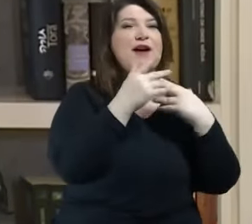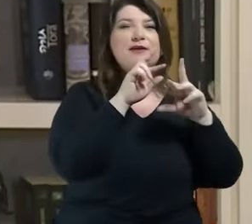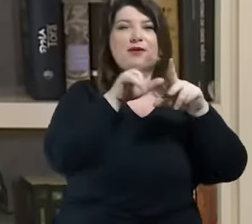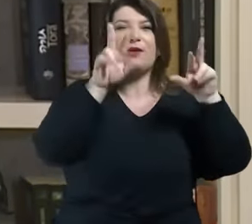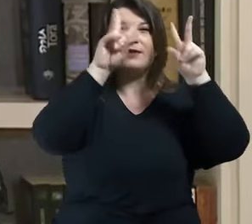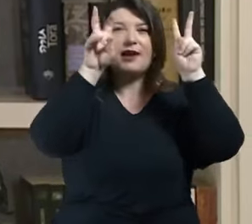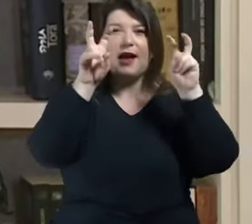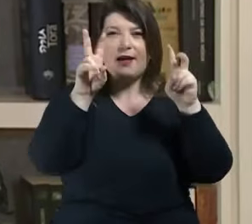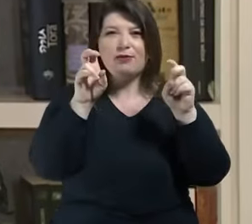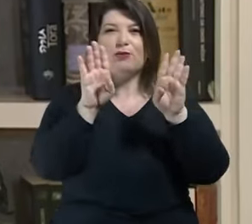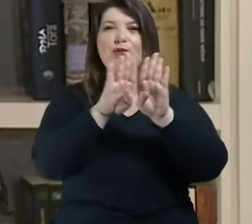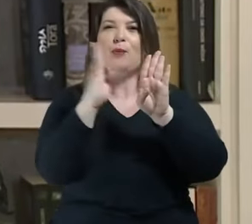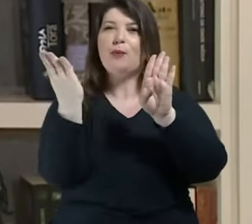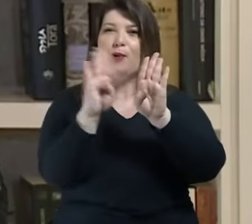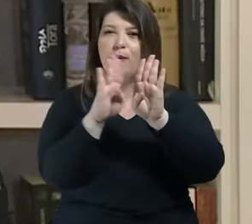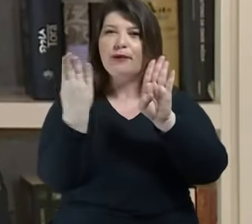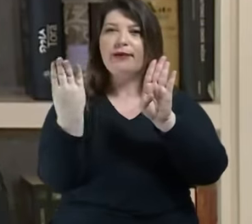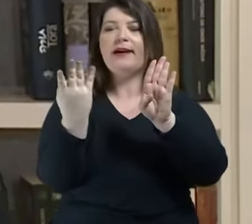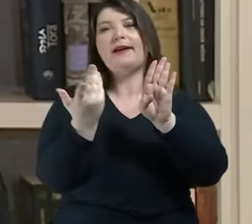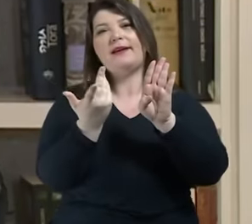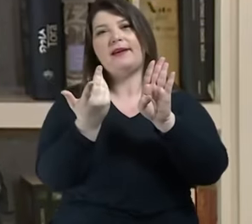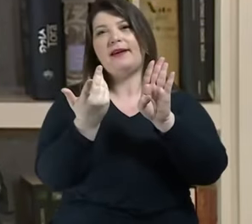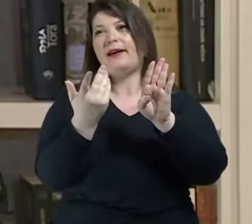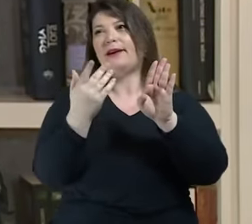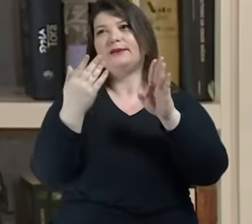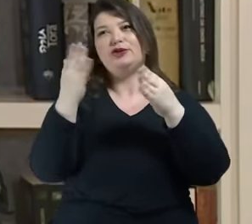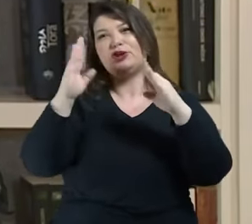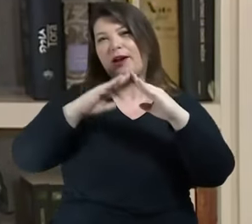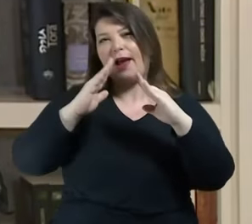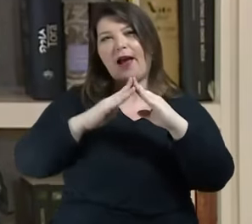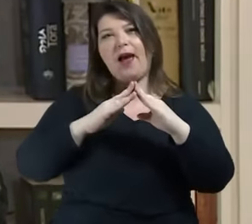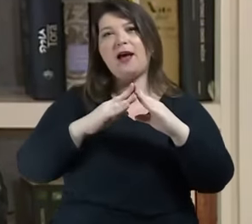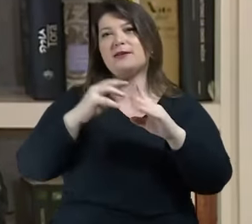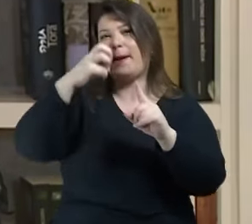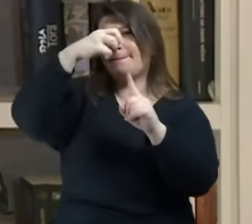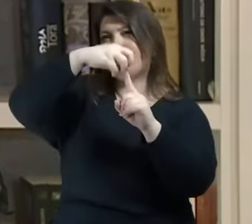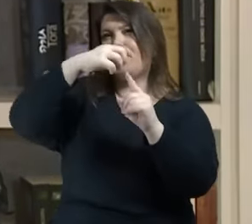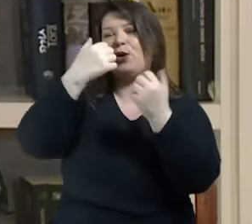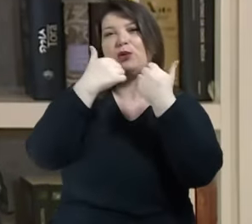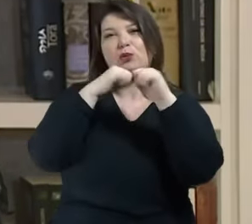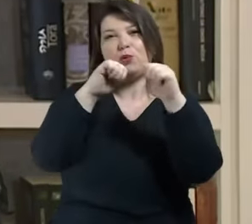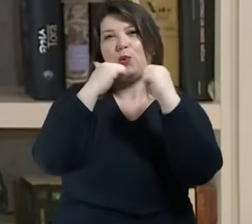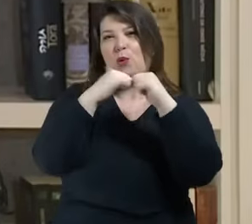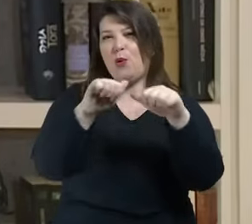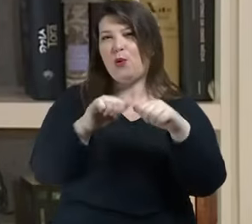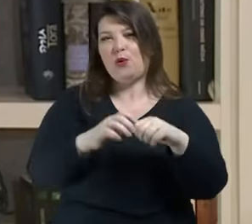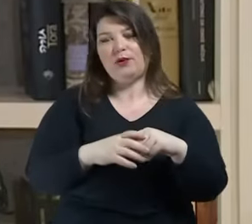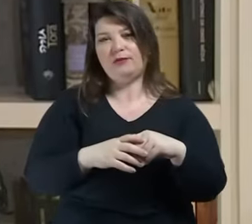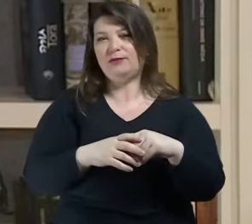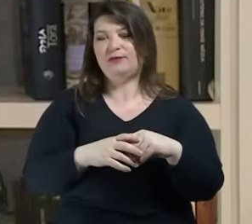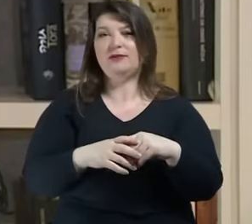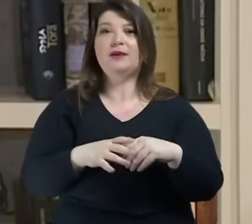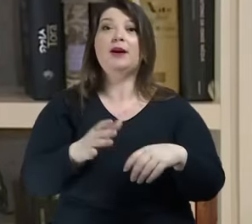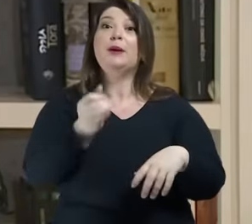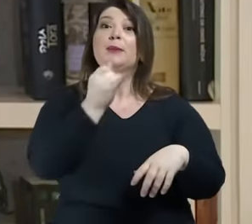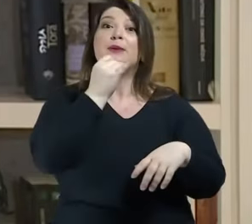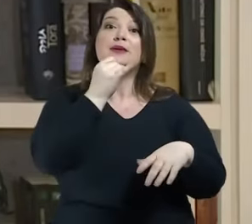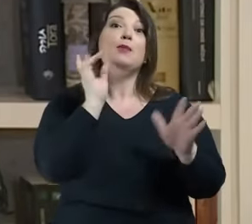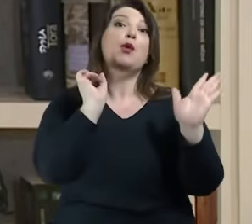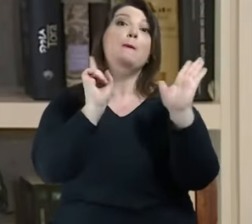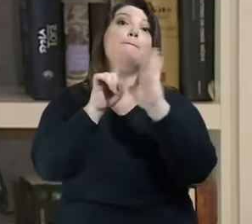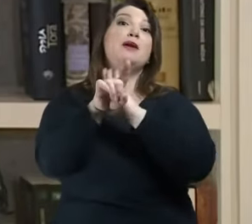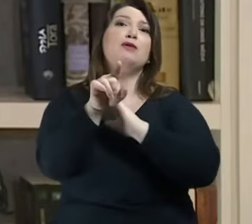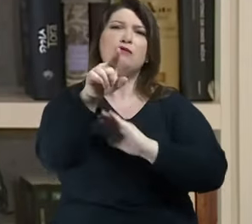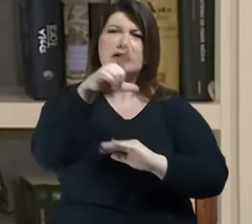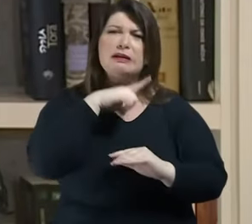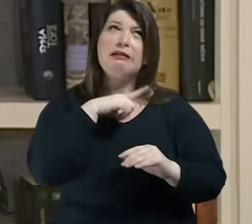rua no ponto de ônibus e eu pergunto se você segue fulano e esse poder é um poder desejado é